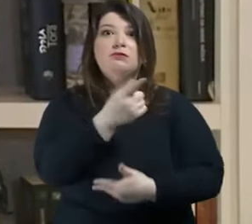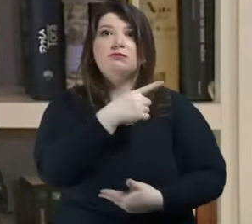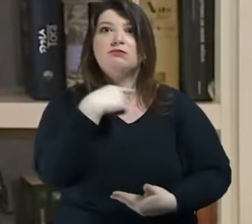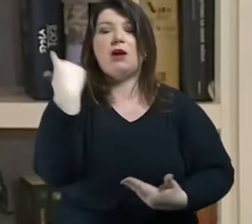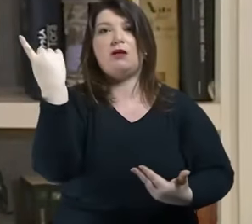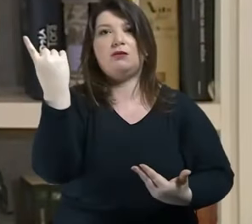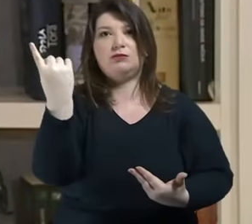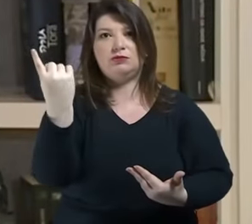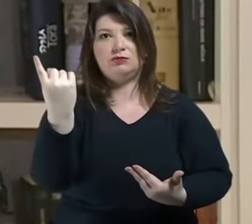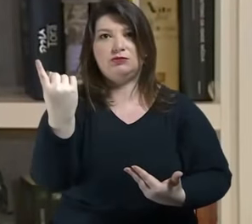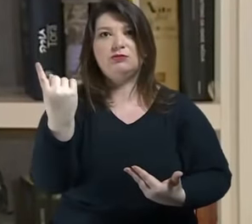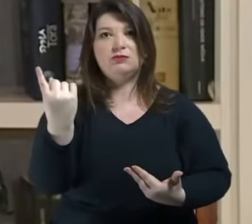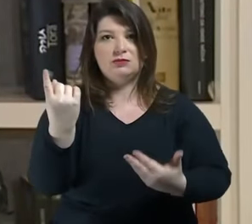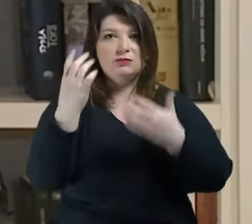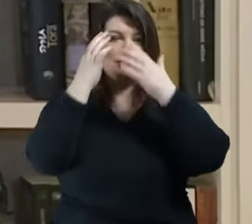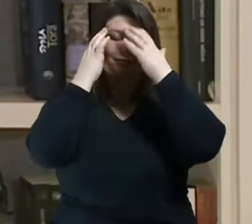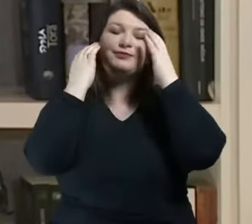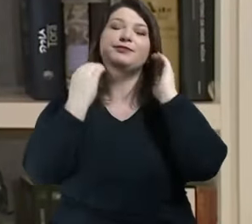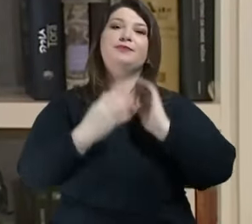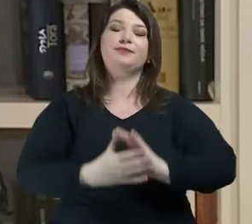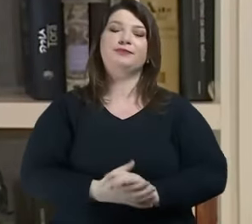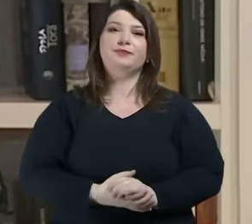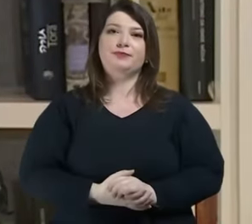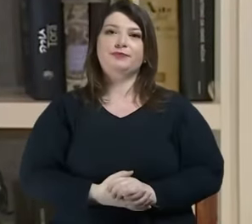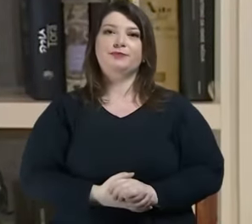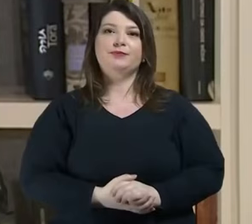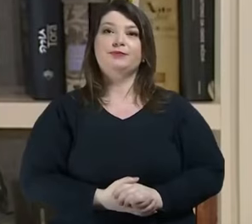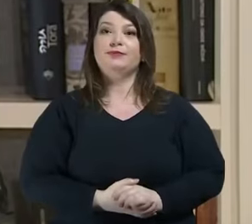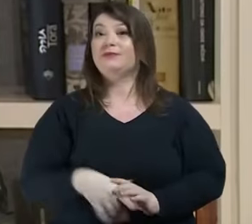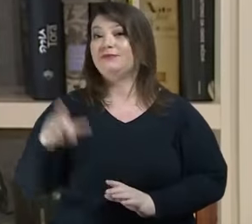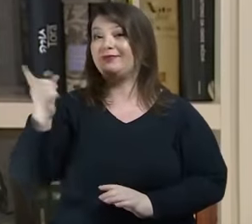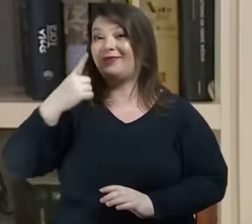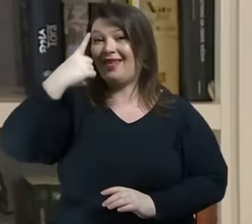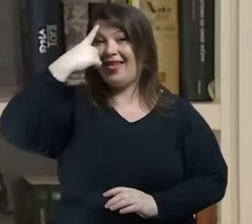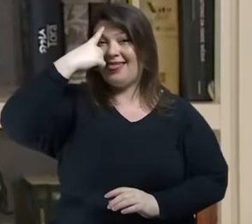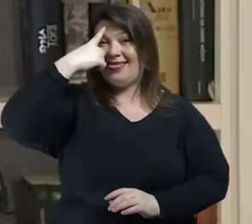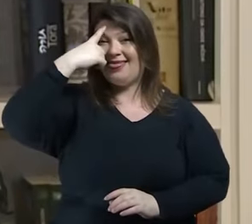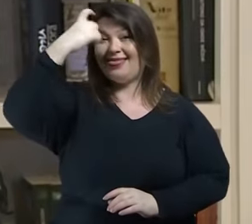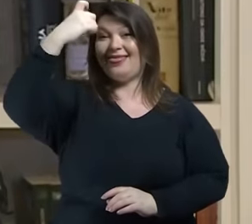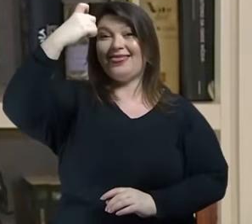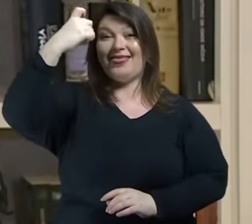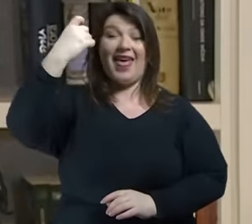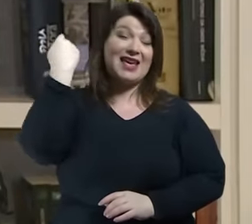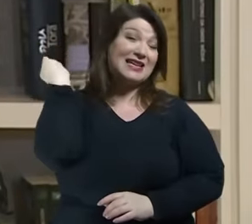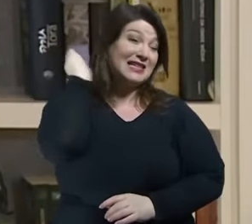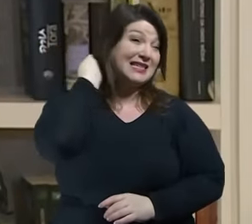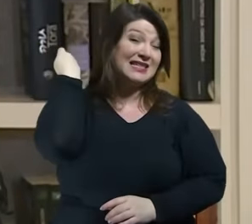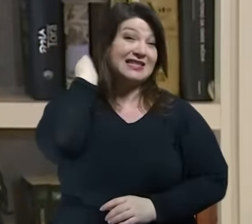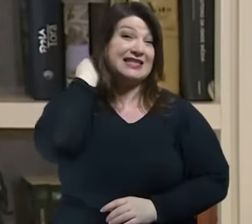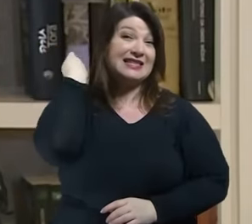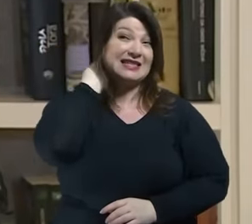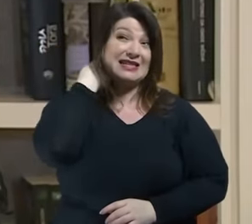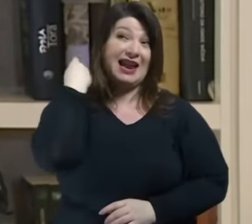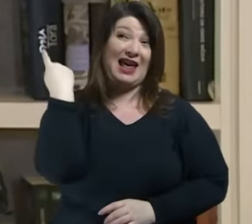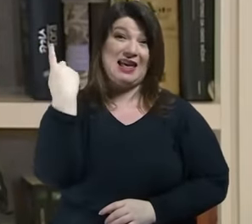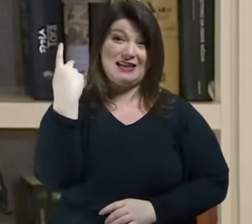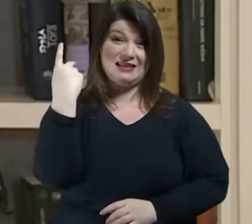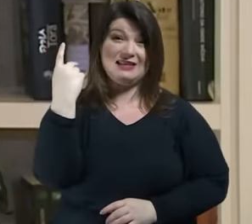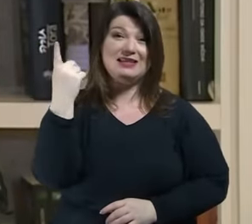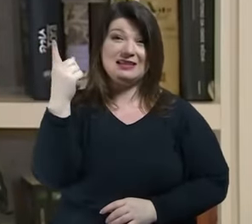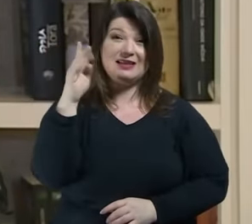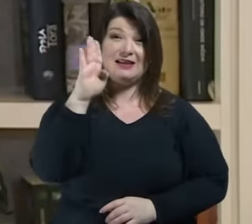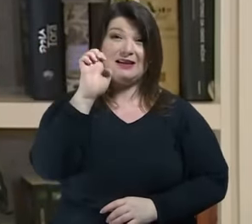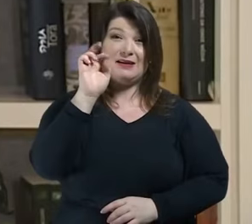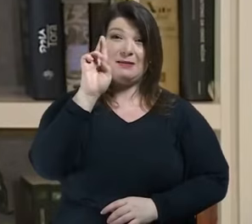muito bem a ideia de estresse piorada por uma síndrome de burnout essa é uma ideia